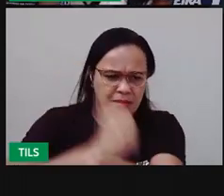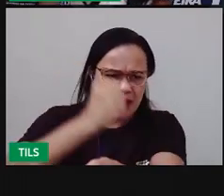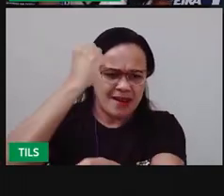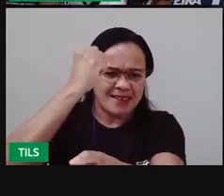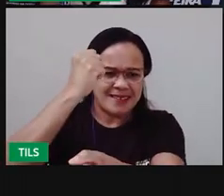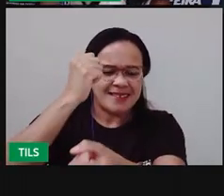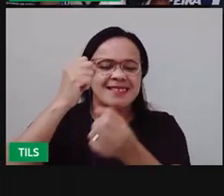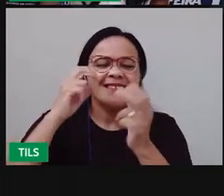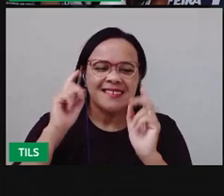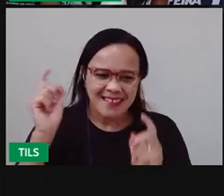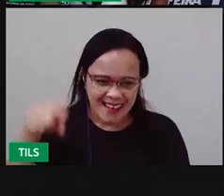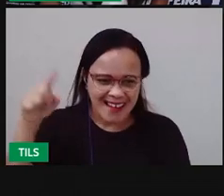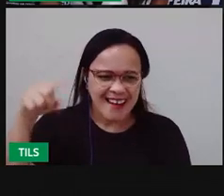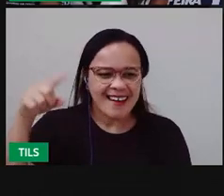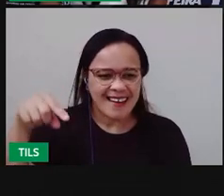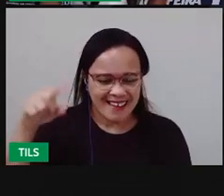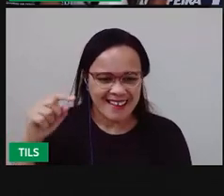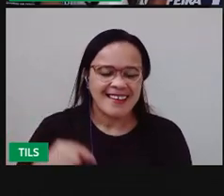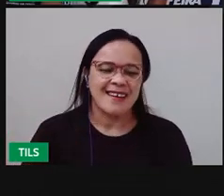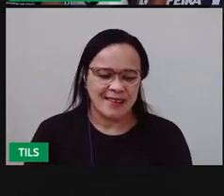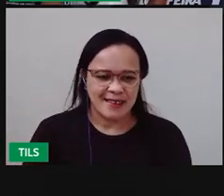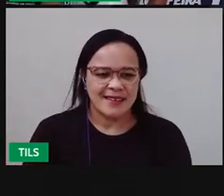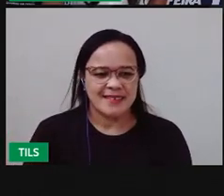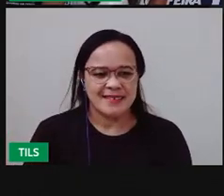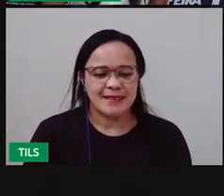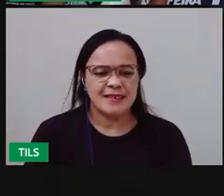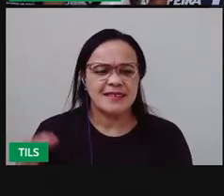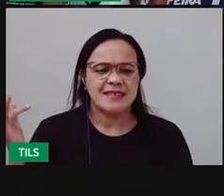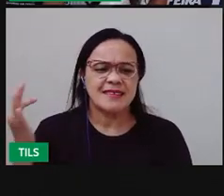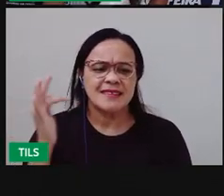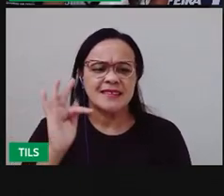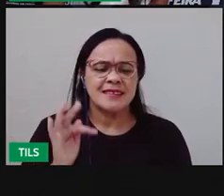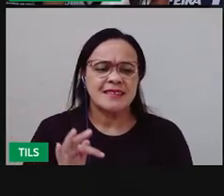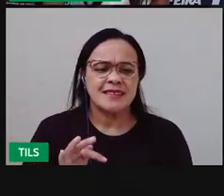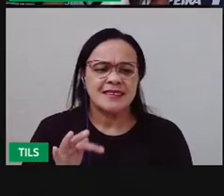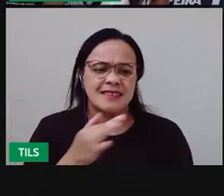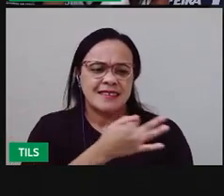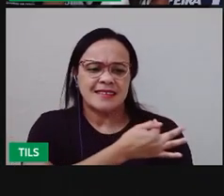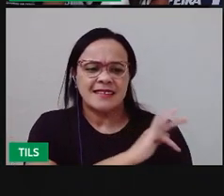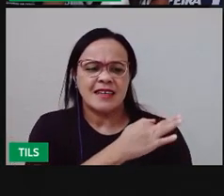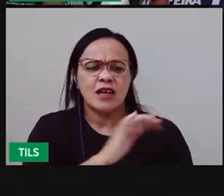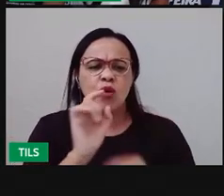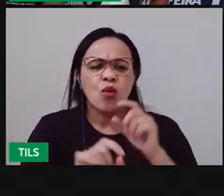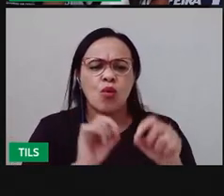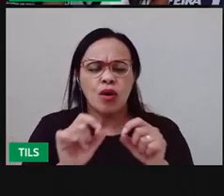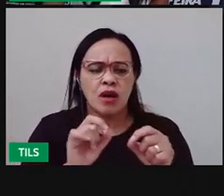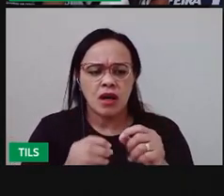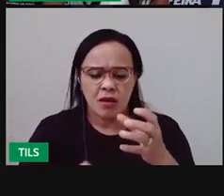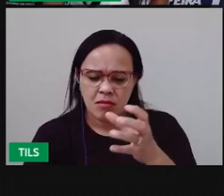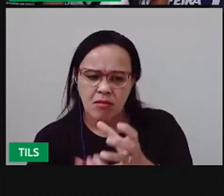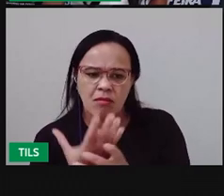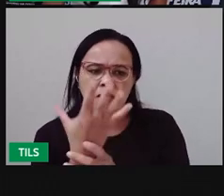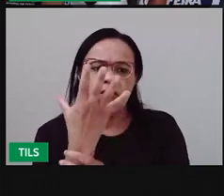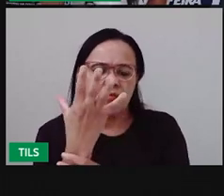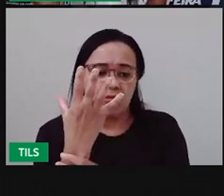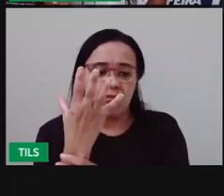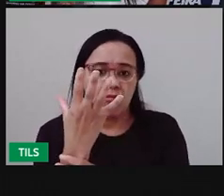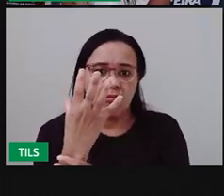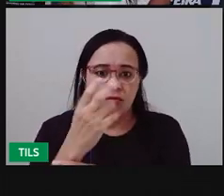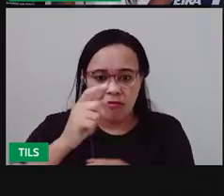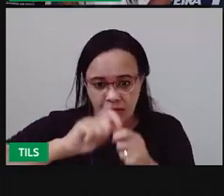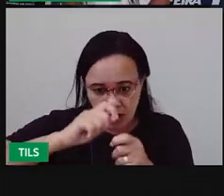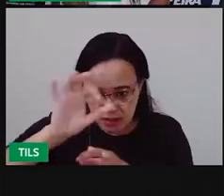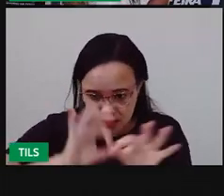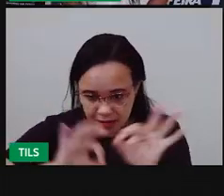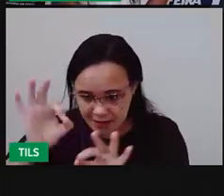É uma técnica, não é isso? Pra produzir uma arte, arte visual. Agora eu quero